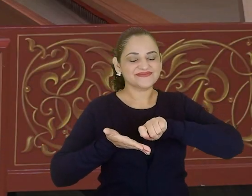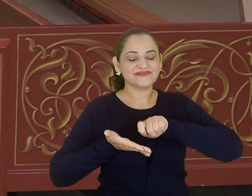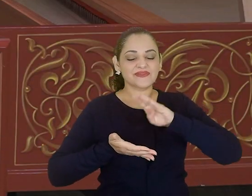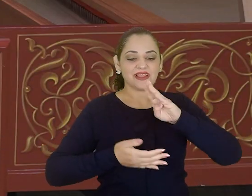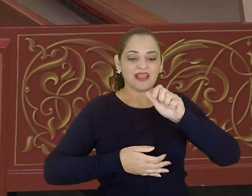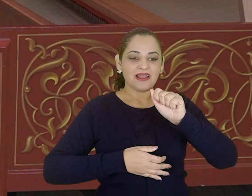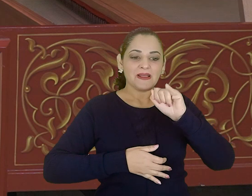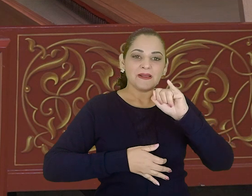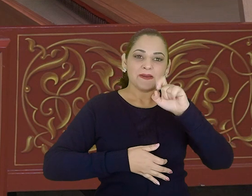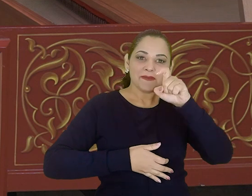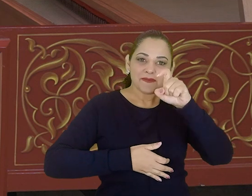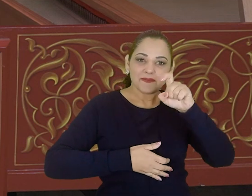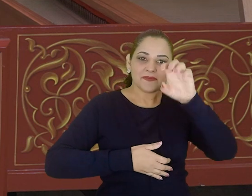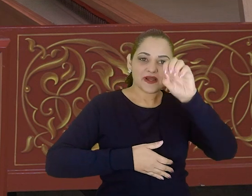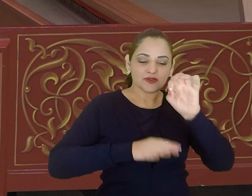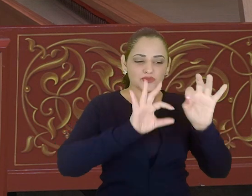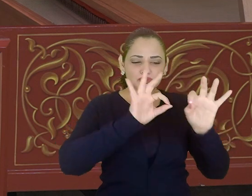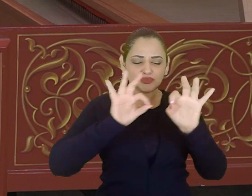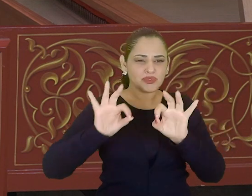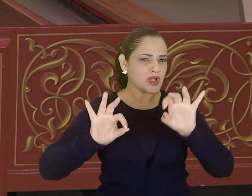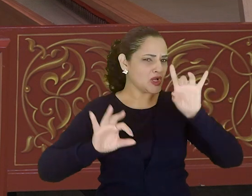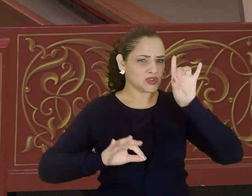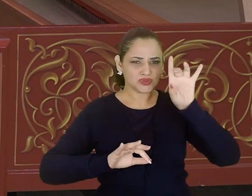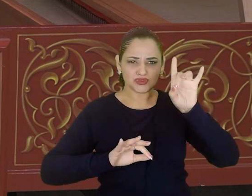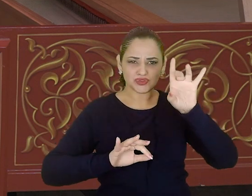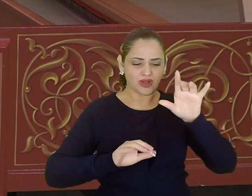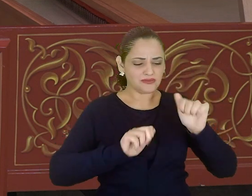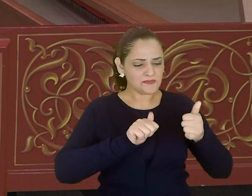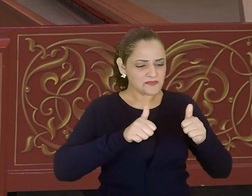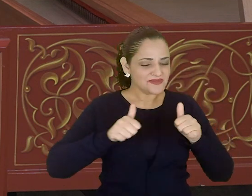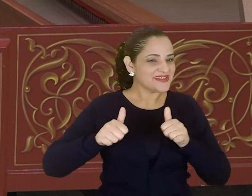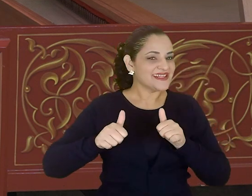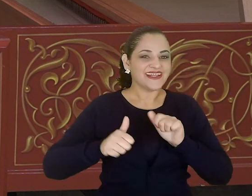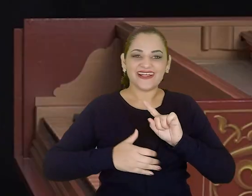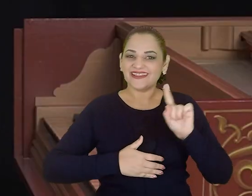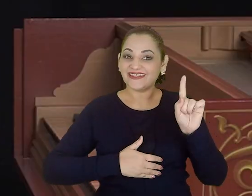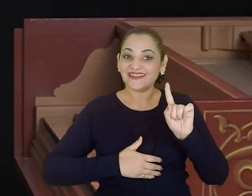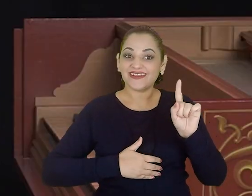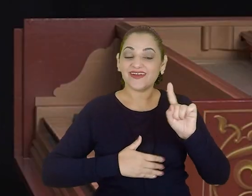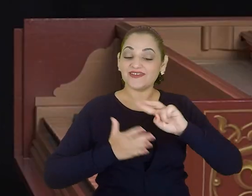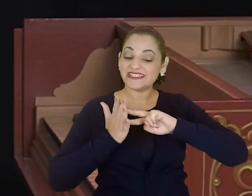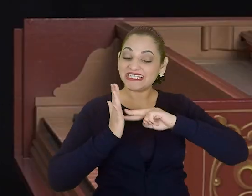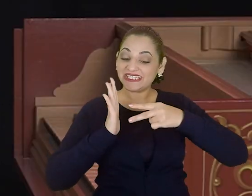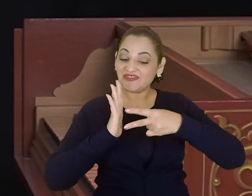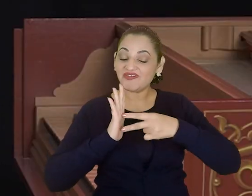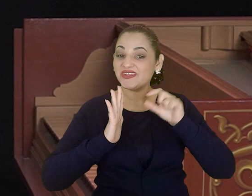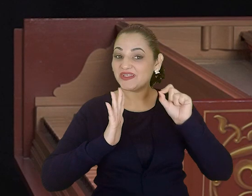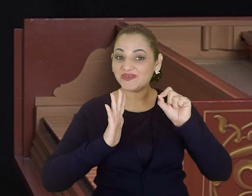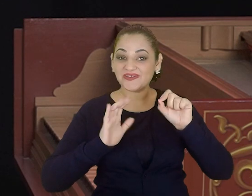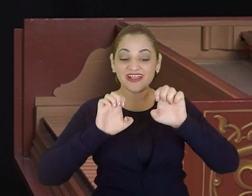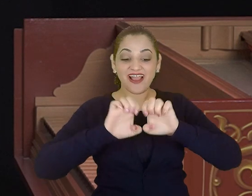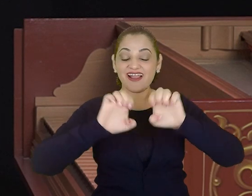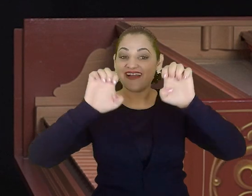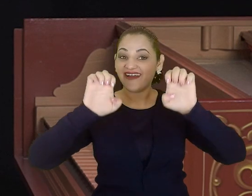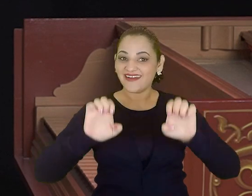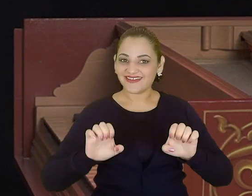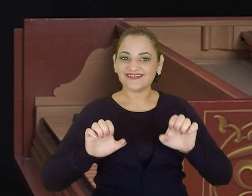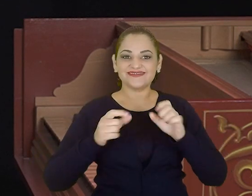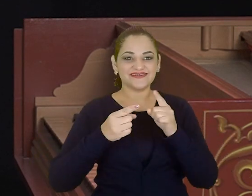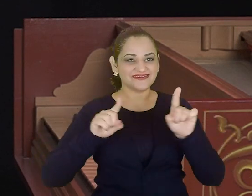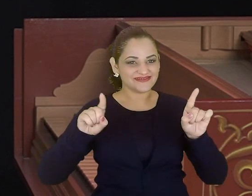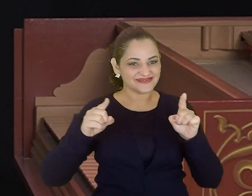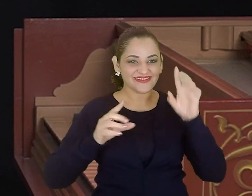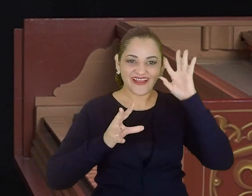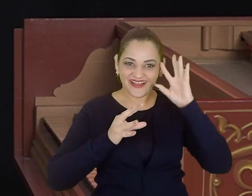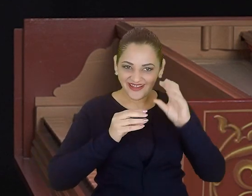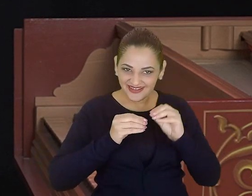também não é só um acompanhamento, ele é a estrutura da música. Por isso que em italiano a gente conhece por